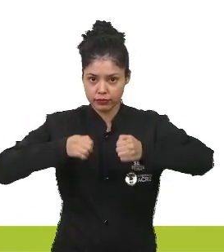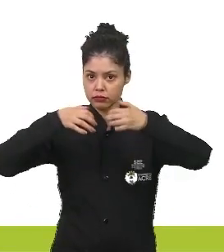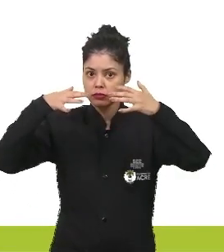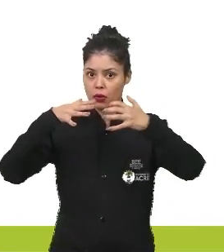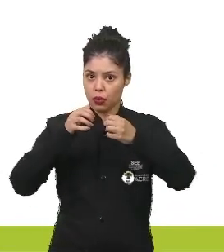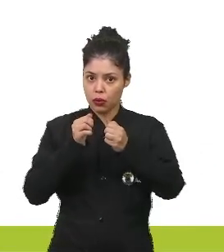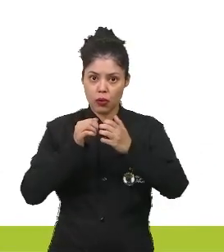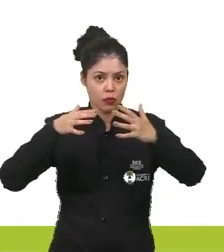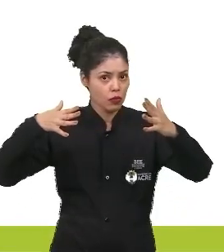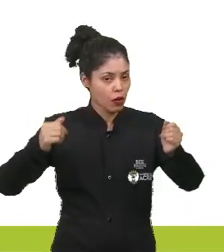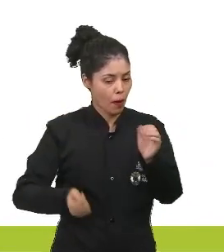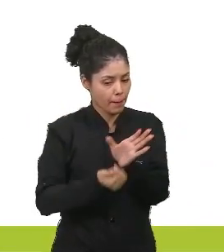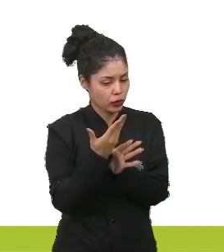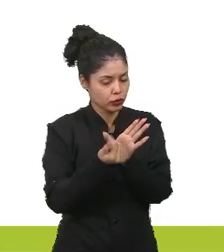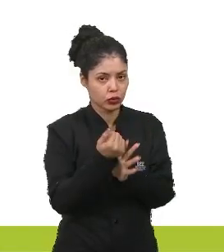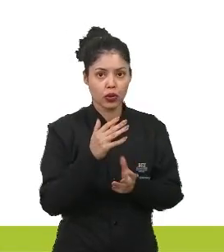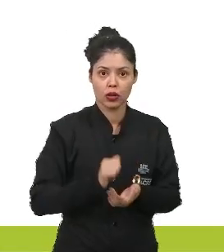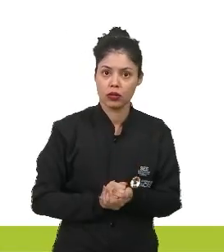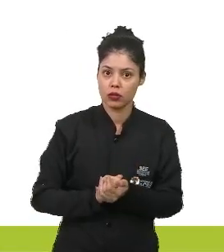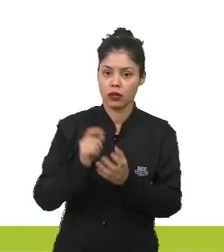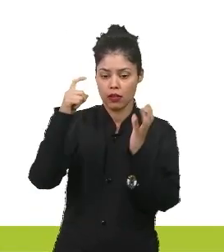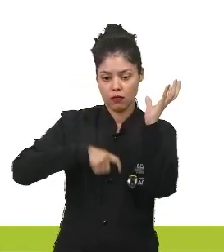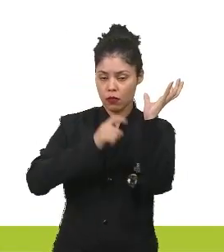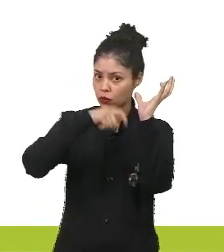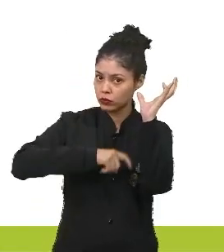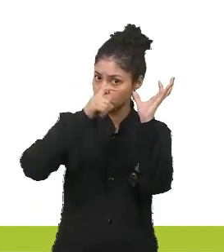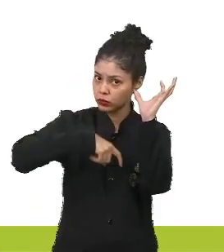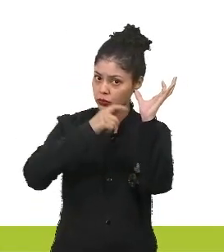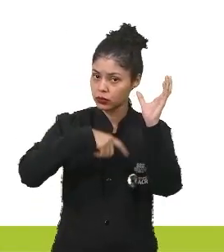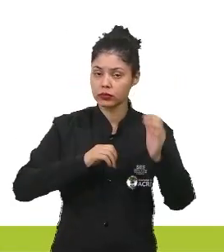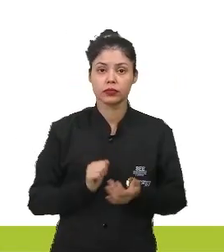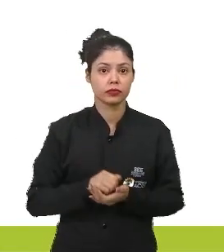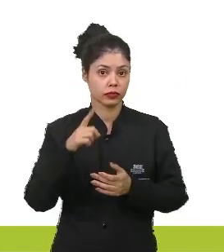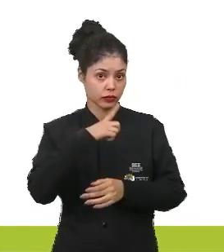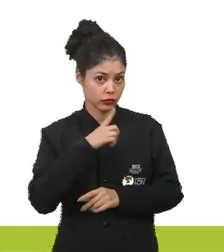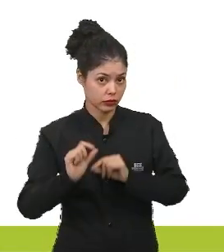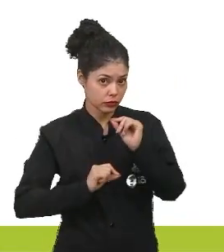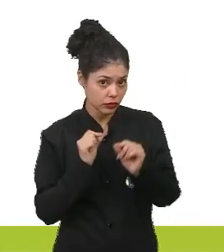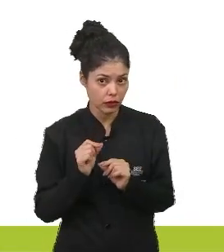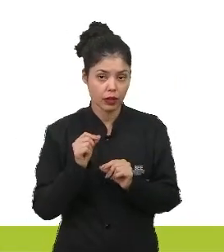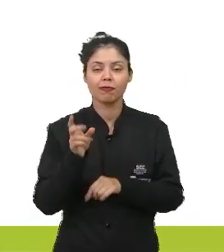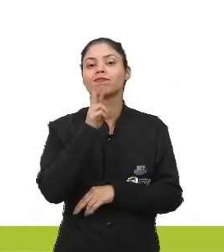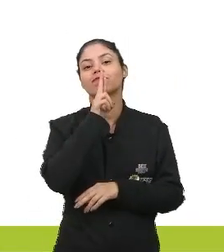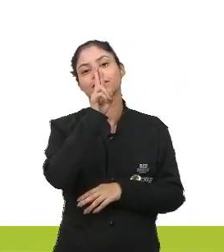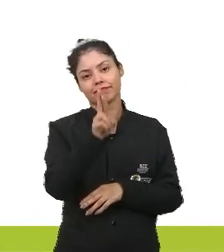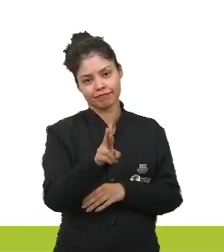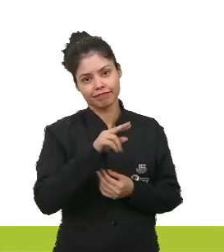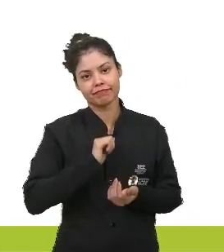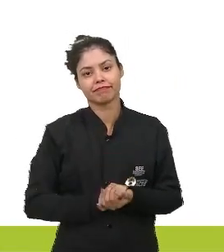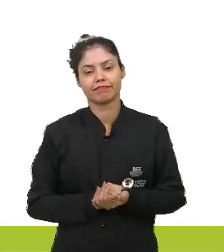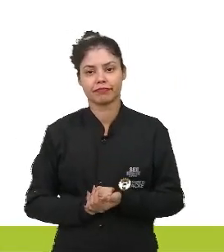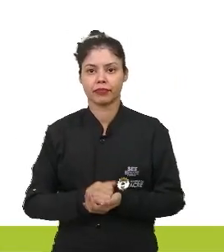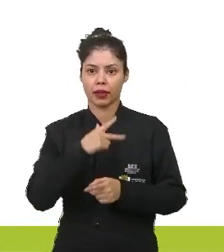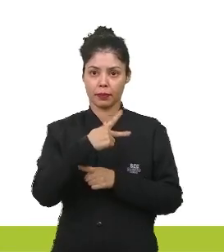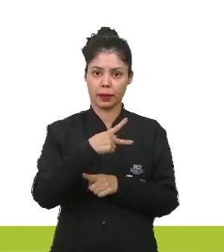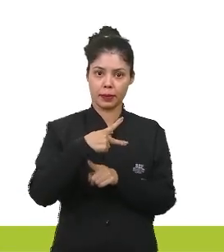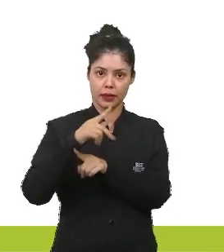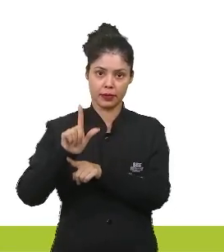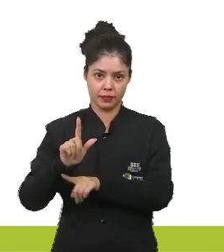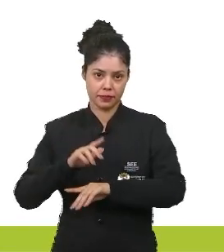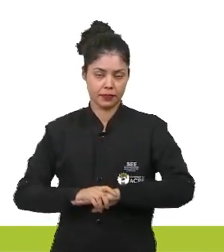comunidade está produzindo fotossíntese, é, nós temos um cálculo, é, PPL,